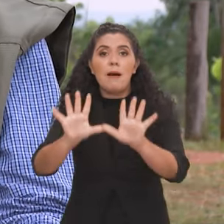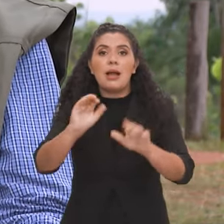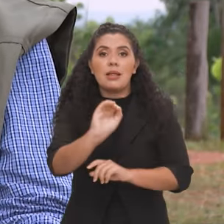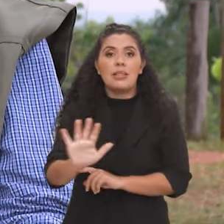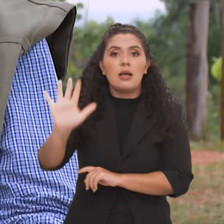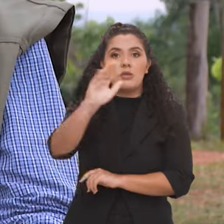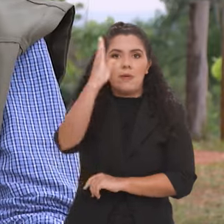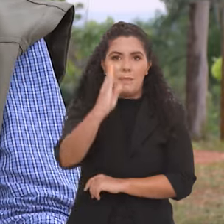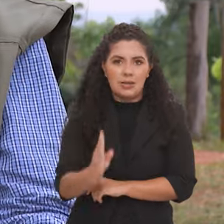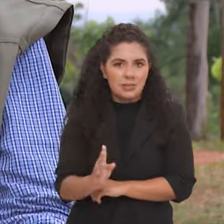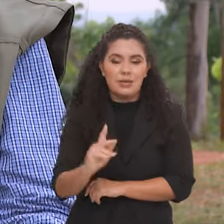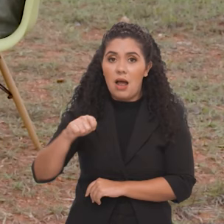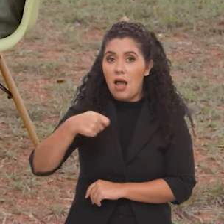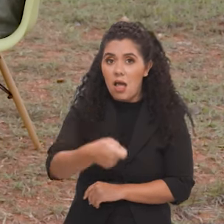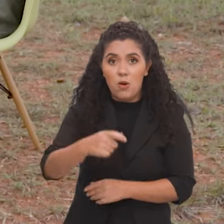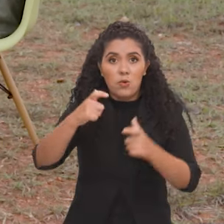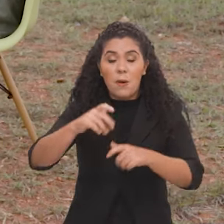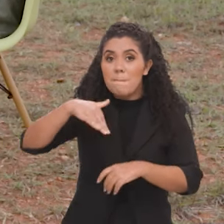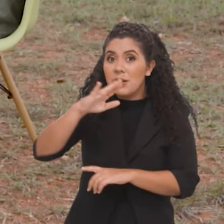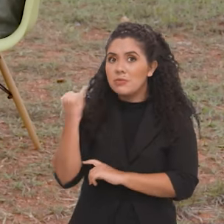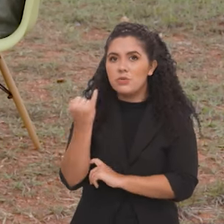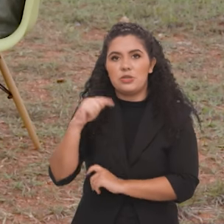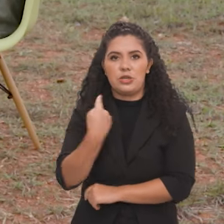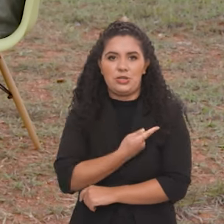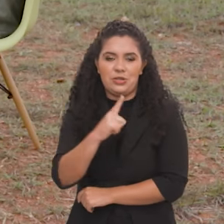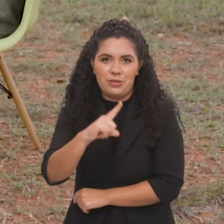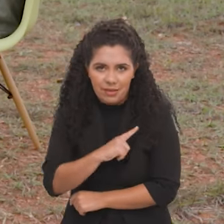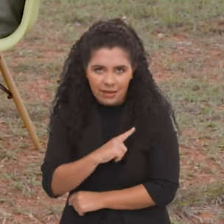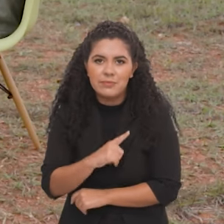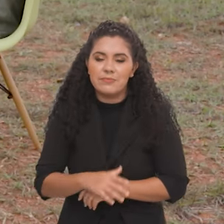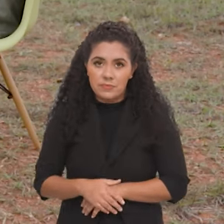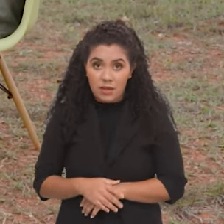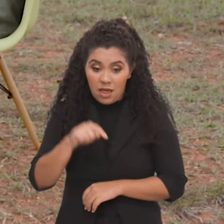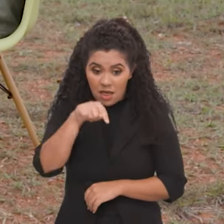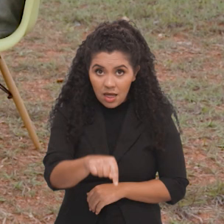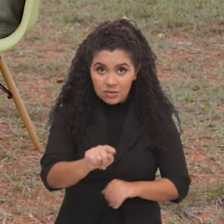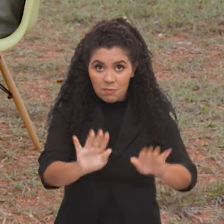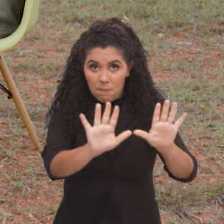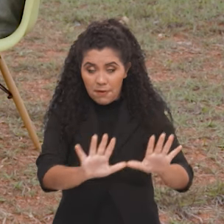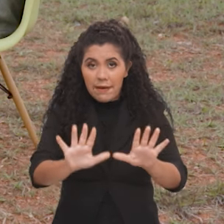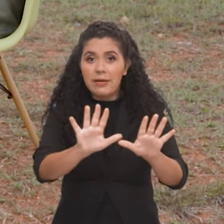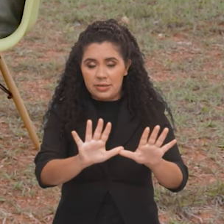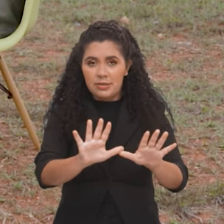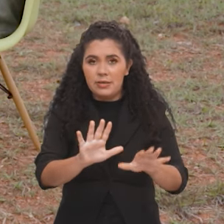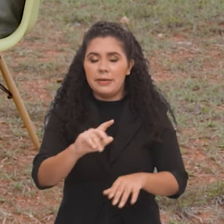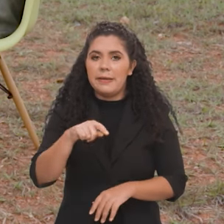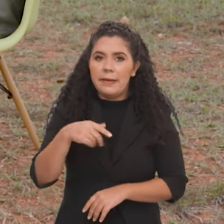Brasília, uma das mais importantes unidades de conservação que nós temos. Belíssimo, por sinal. Esse parque, com